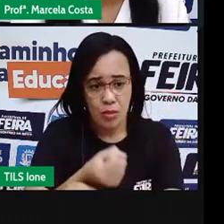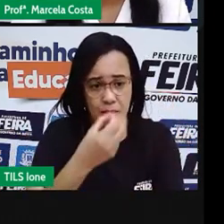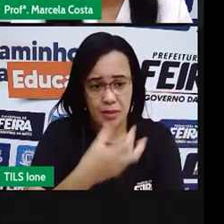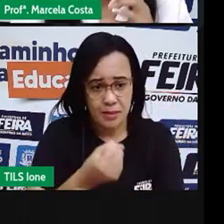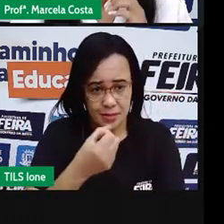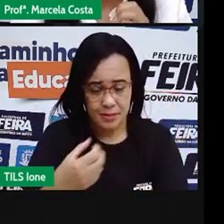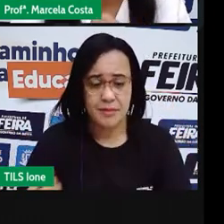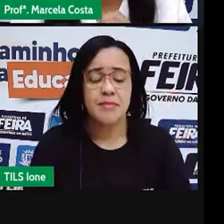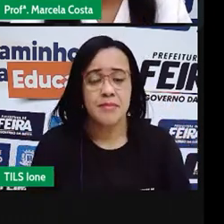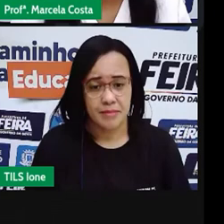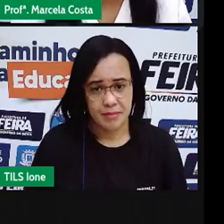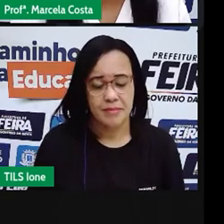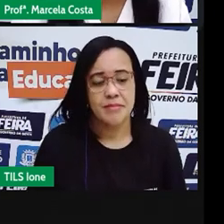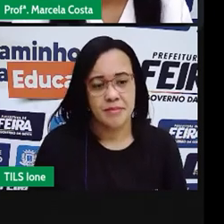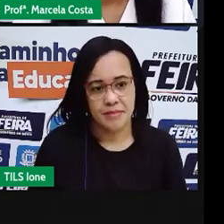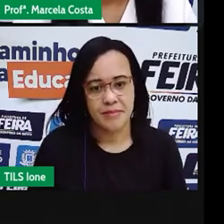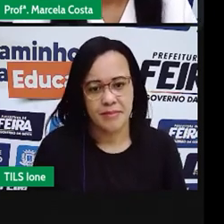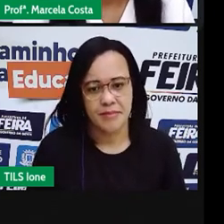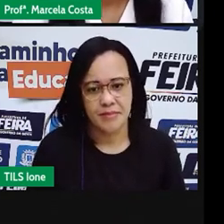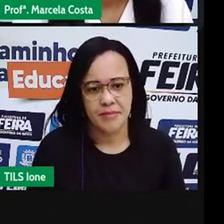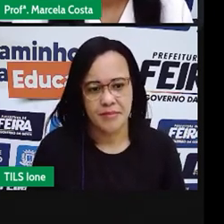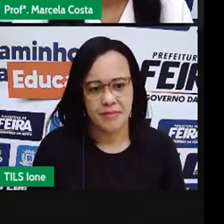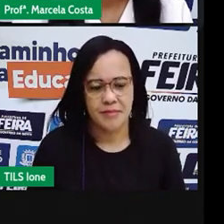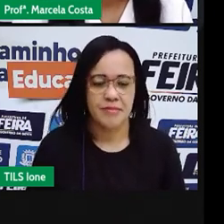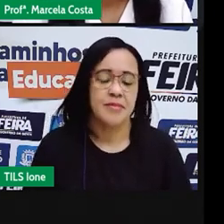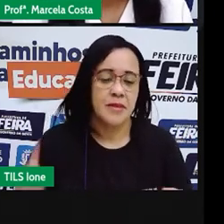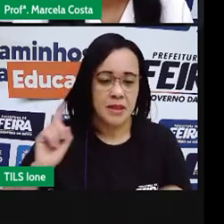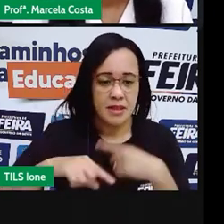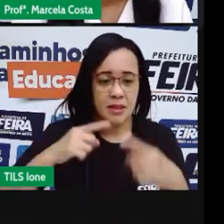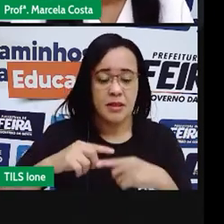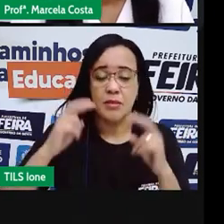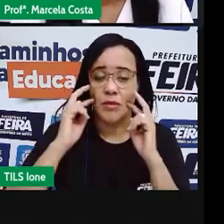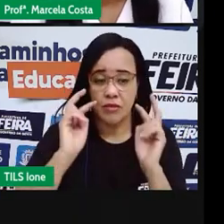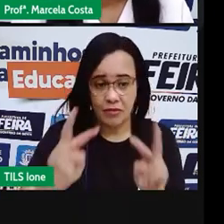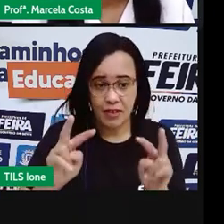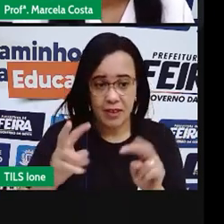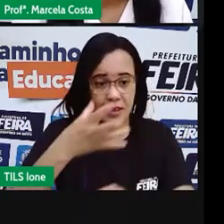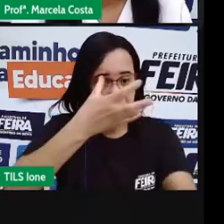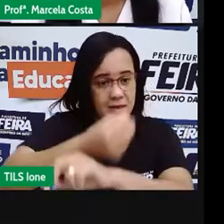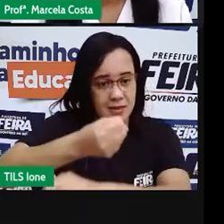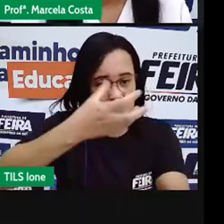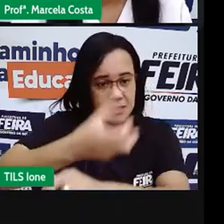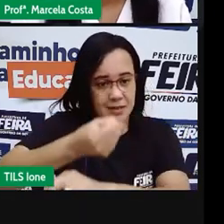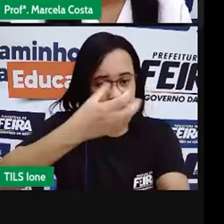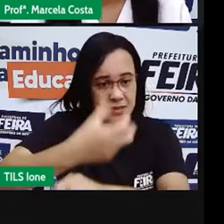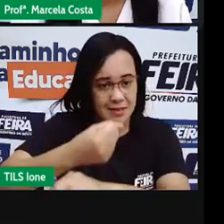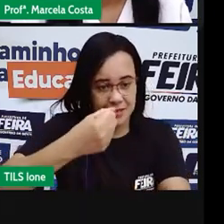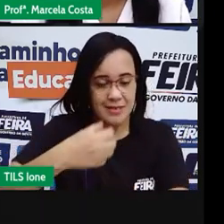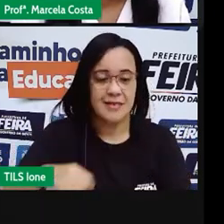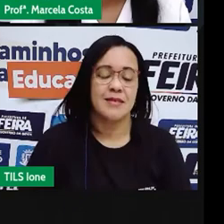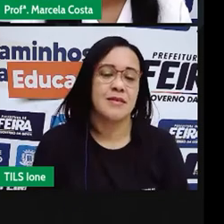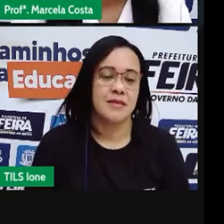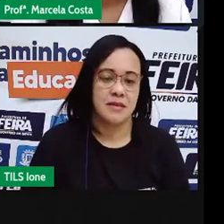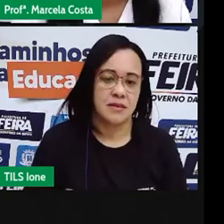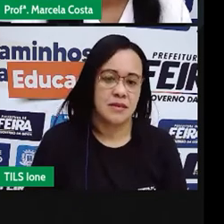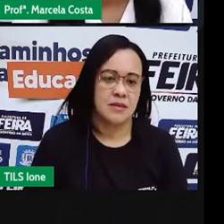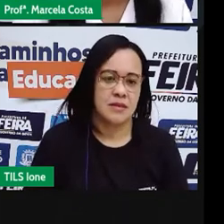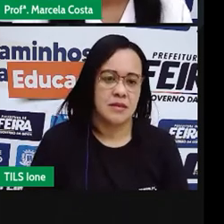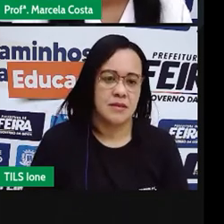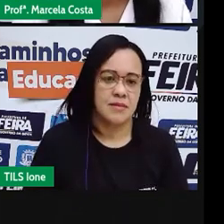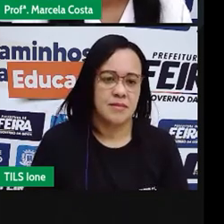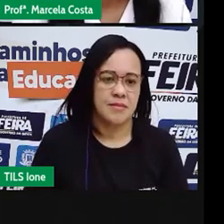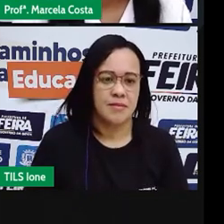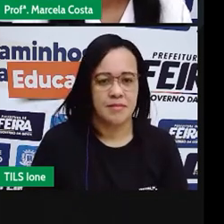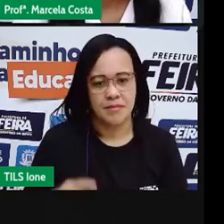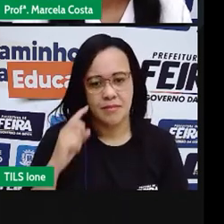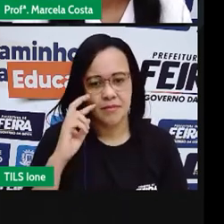uma foto de cadeira para acessar depois como é copiando o link. Aí, você navegar